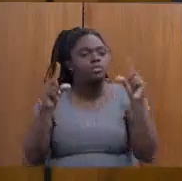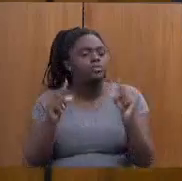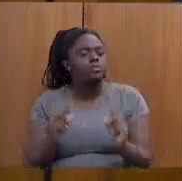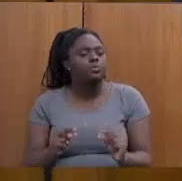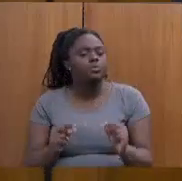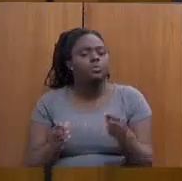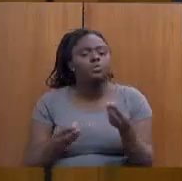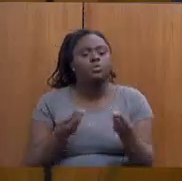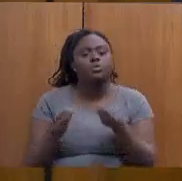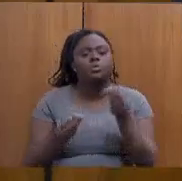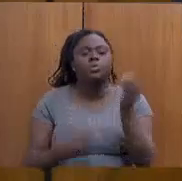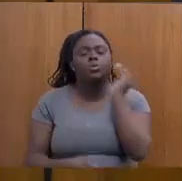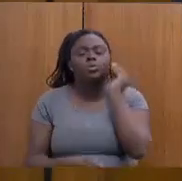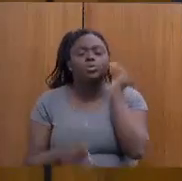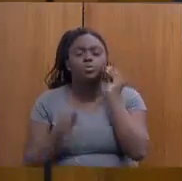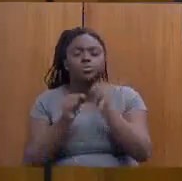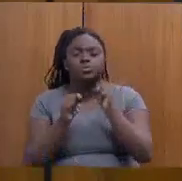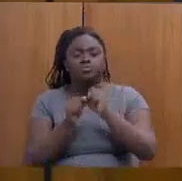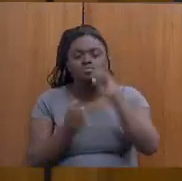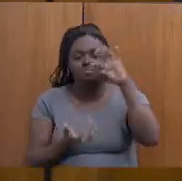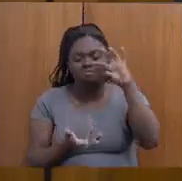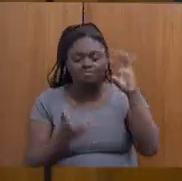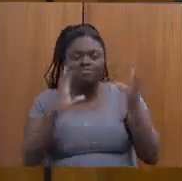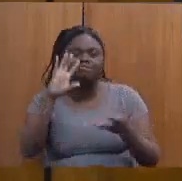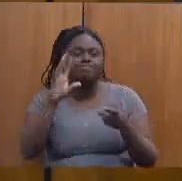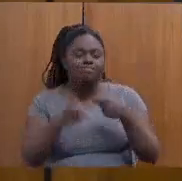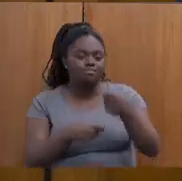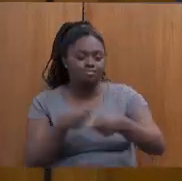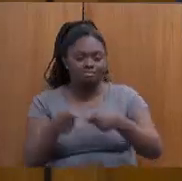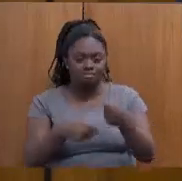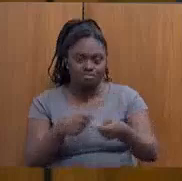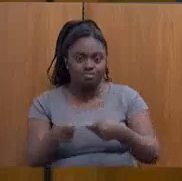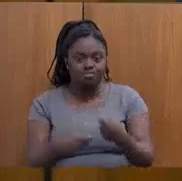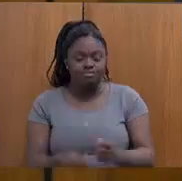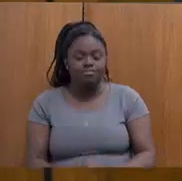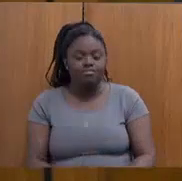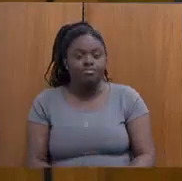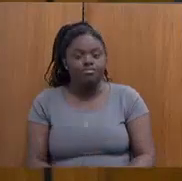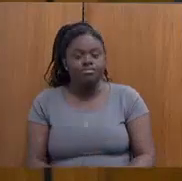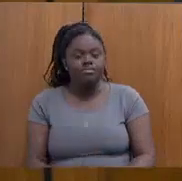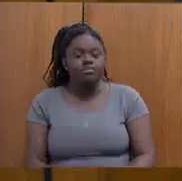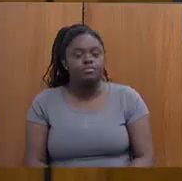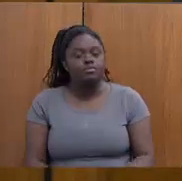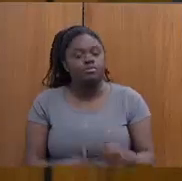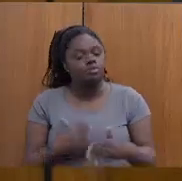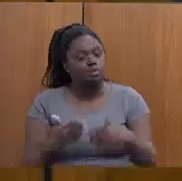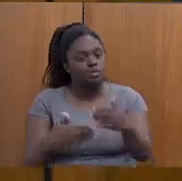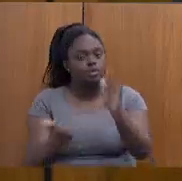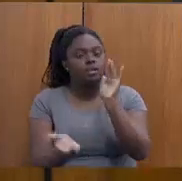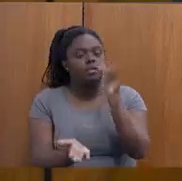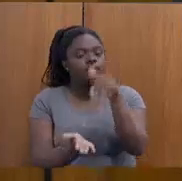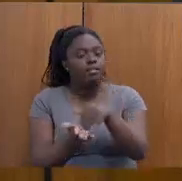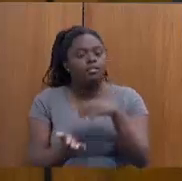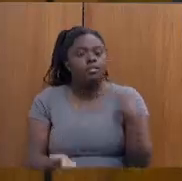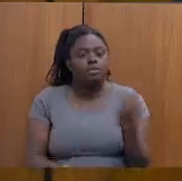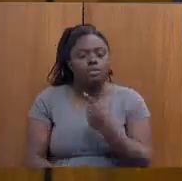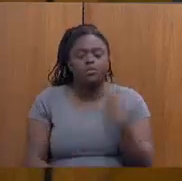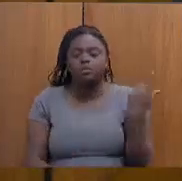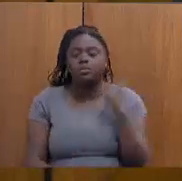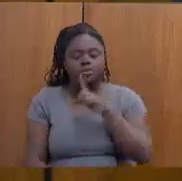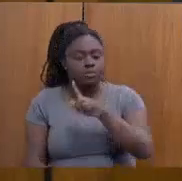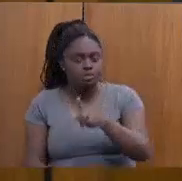tentou-se fazer na reforma administrativa. E o processo final, nós conseguimos